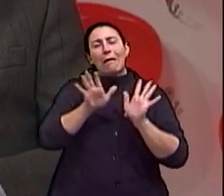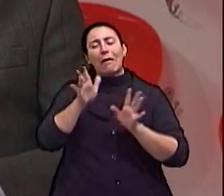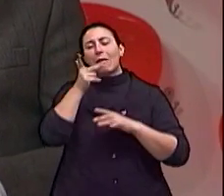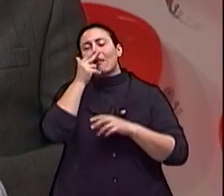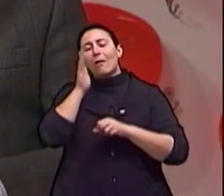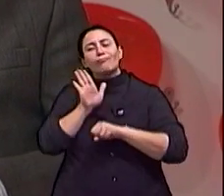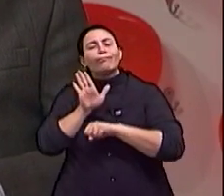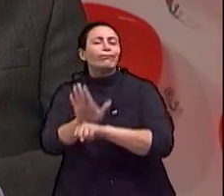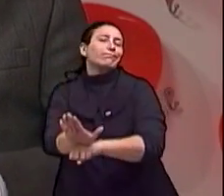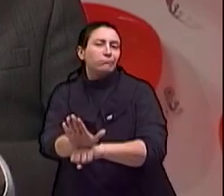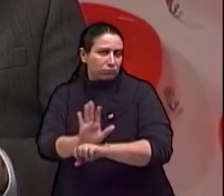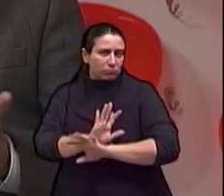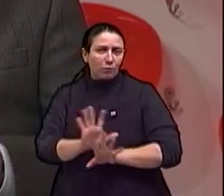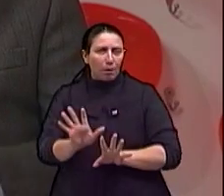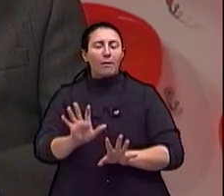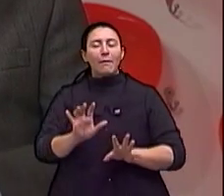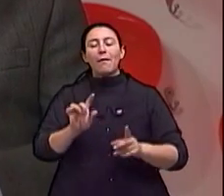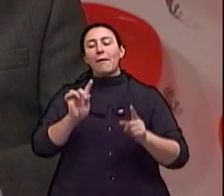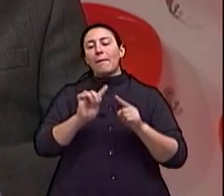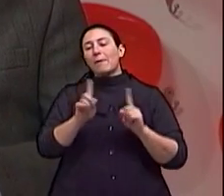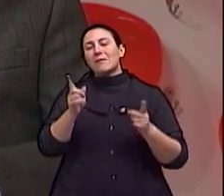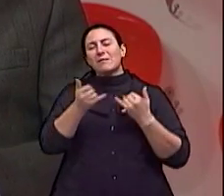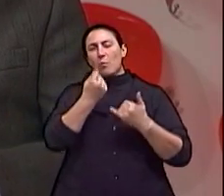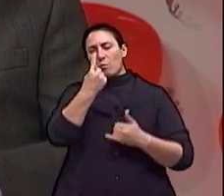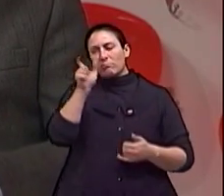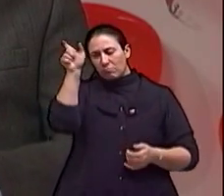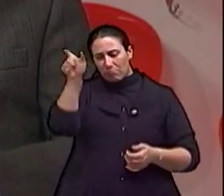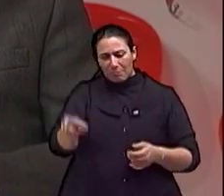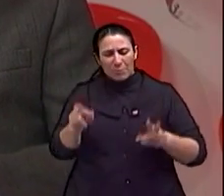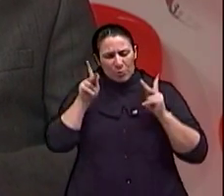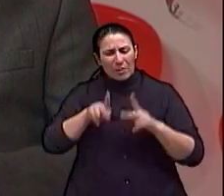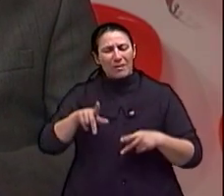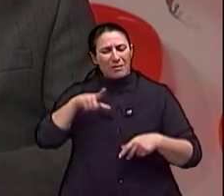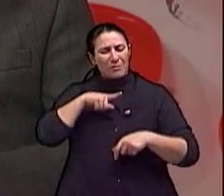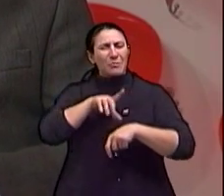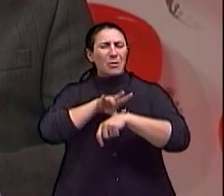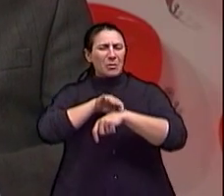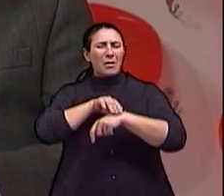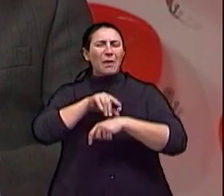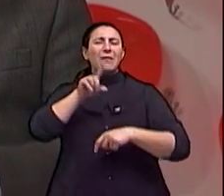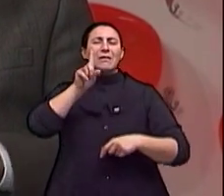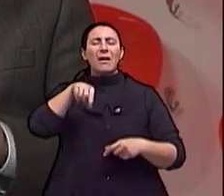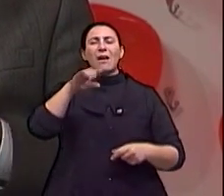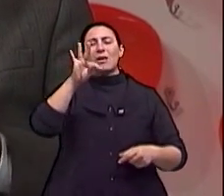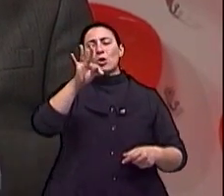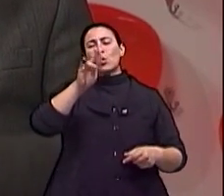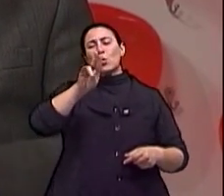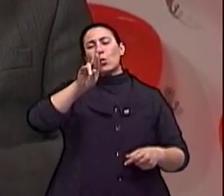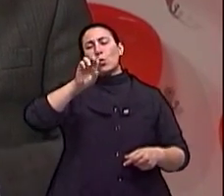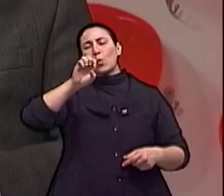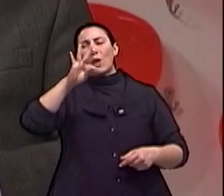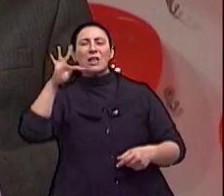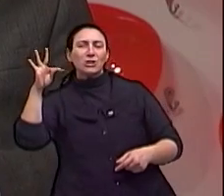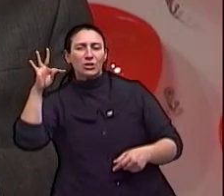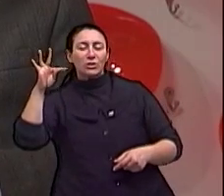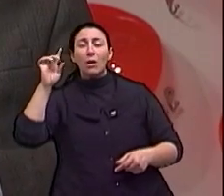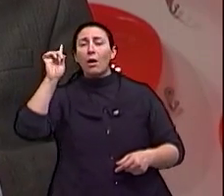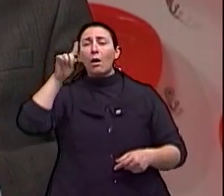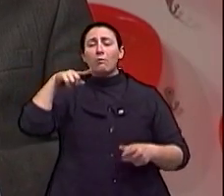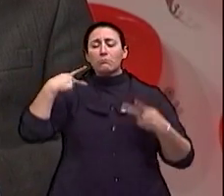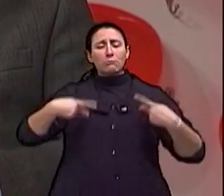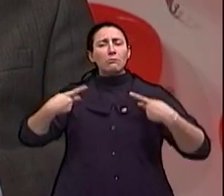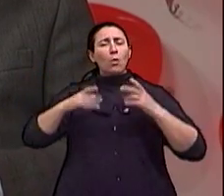Um dos pacientes que foram operados com uma doença chamada Gilles de la Tourette, né? Que causa distúrbio de movimento e de